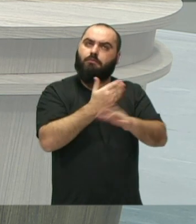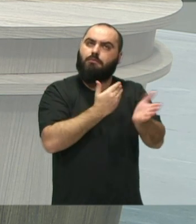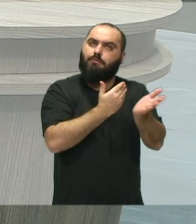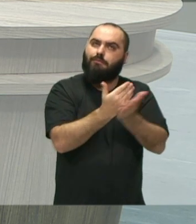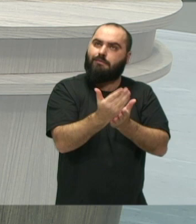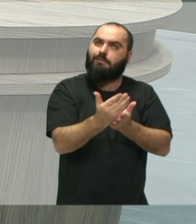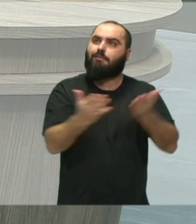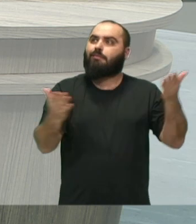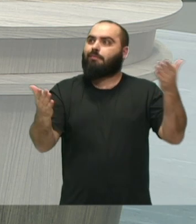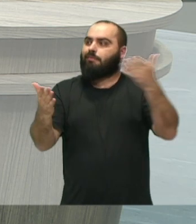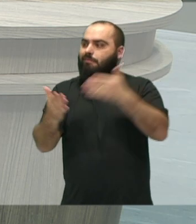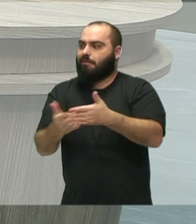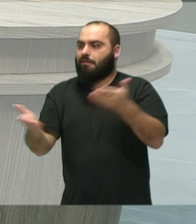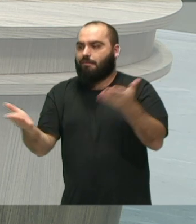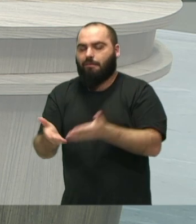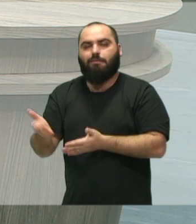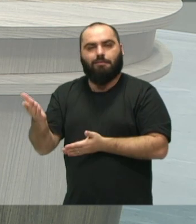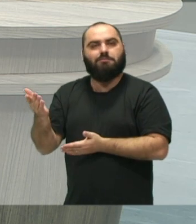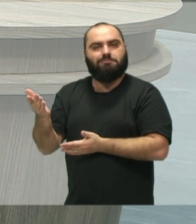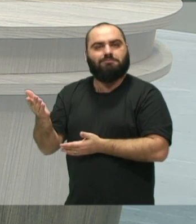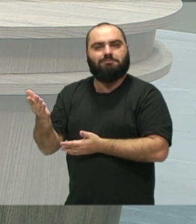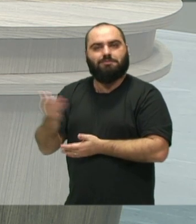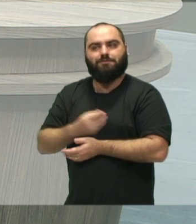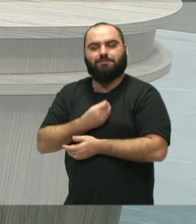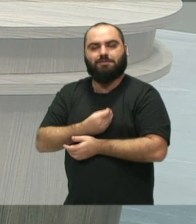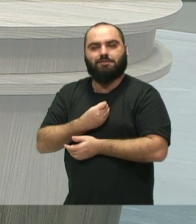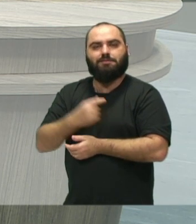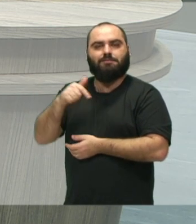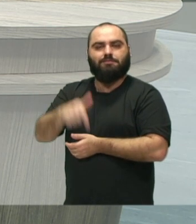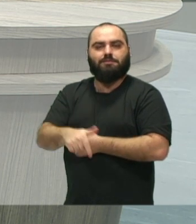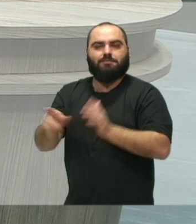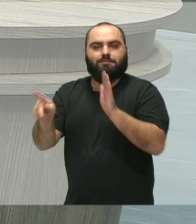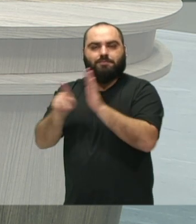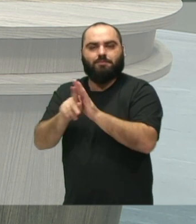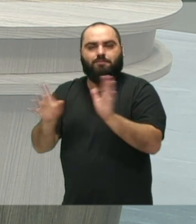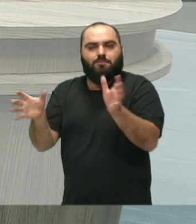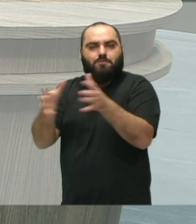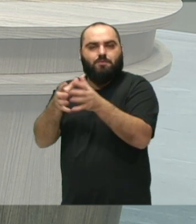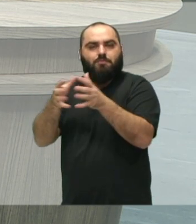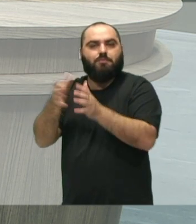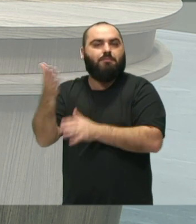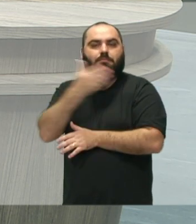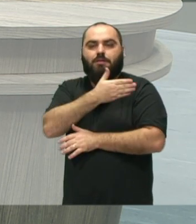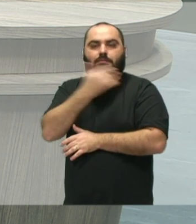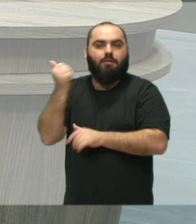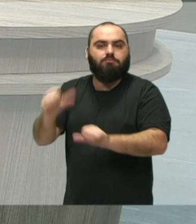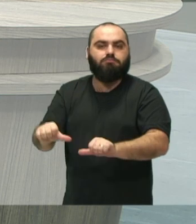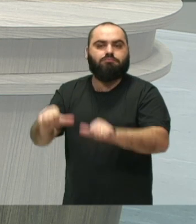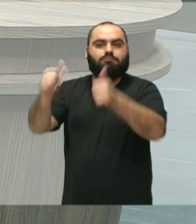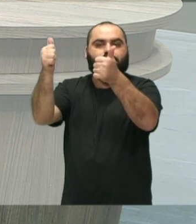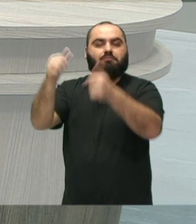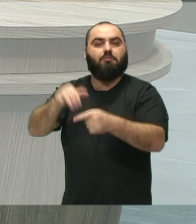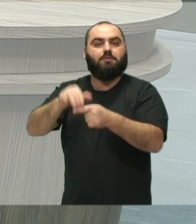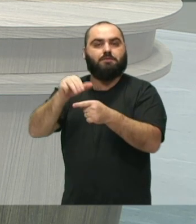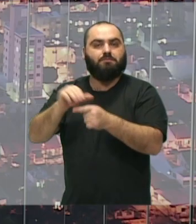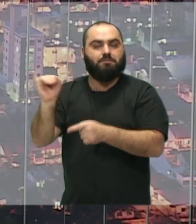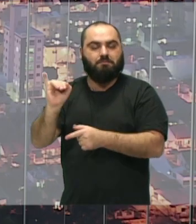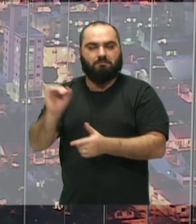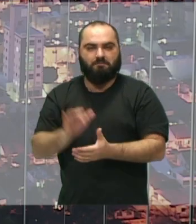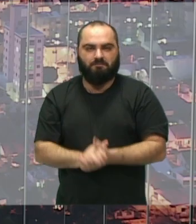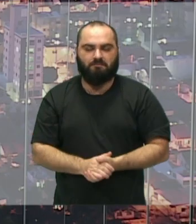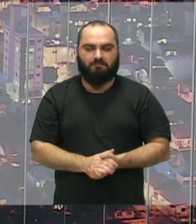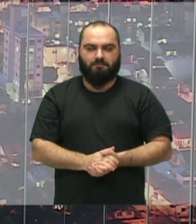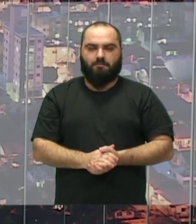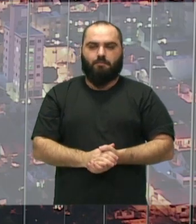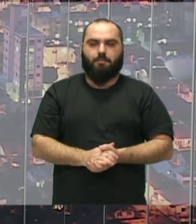dando esse encaminhamento que o Conservatório está tendo, né, para uma instituição maior, mais consolidada aqui no município. Você pegou todo